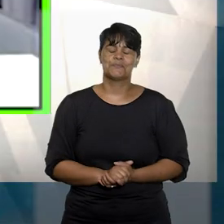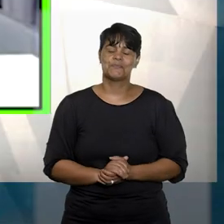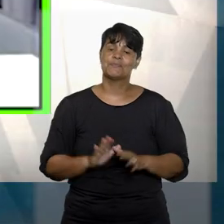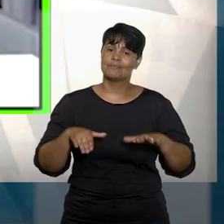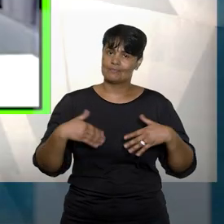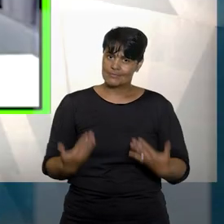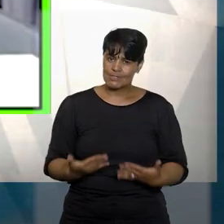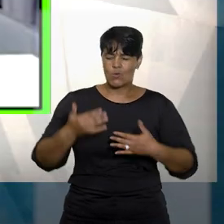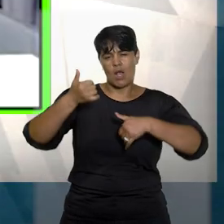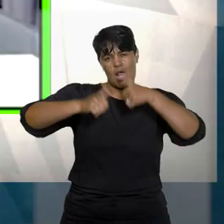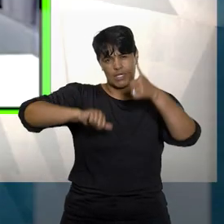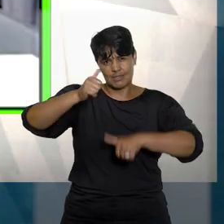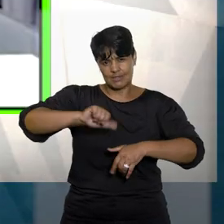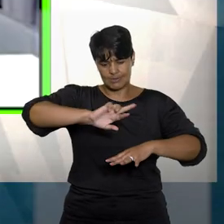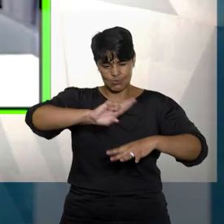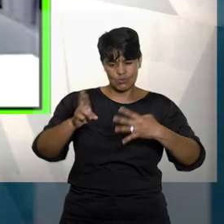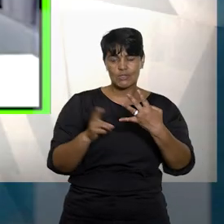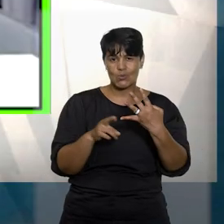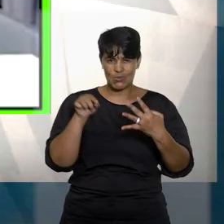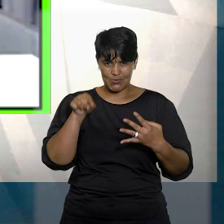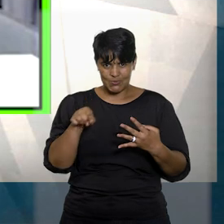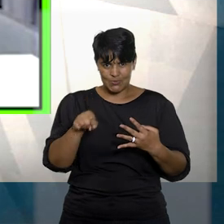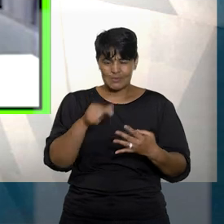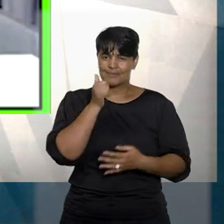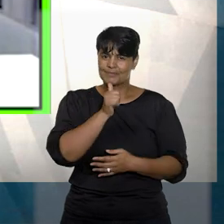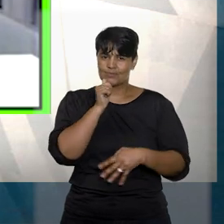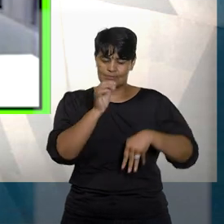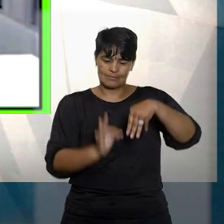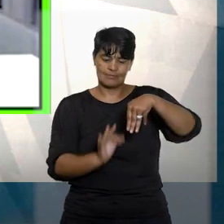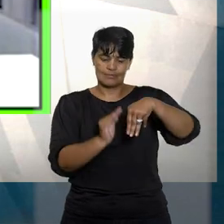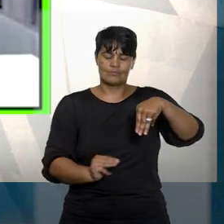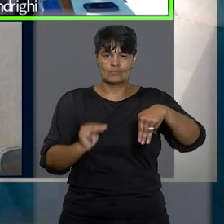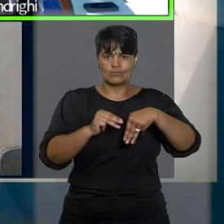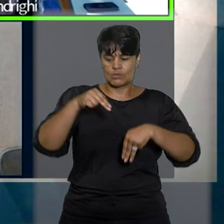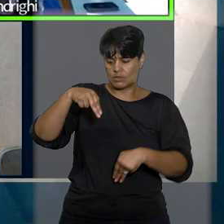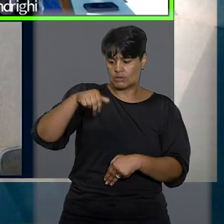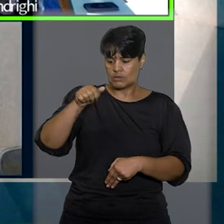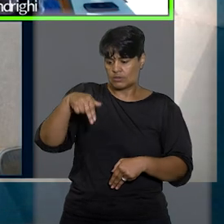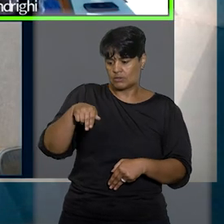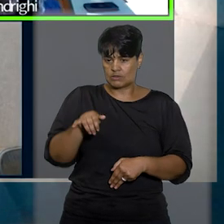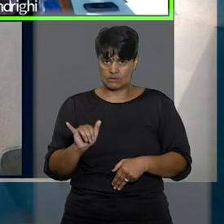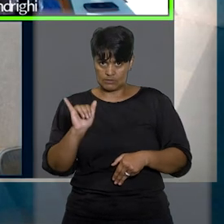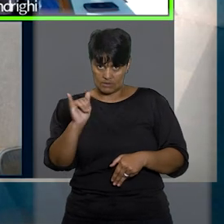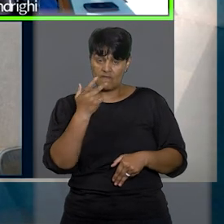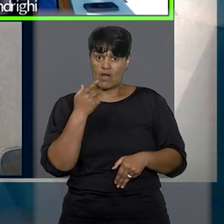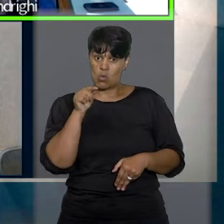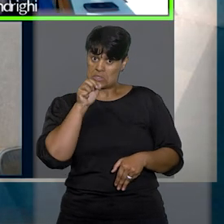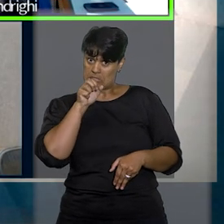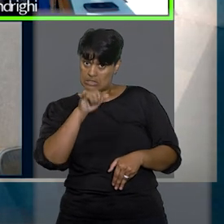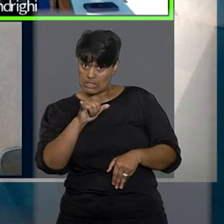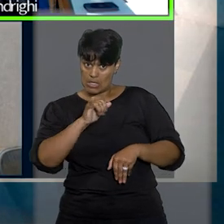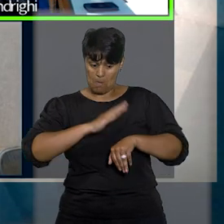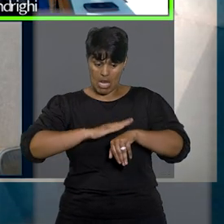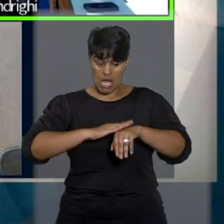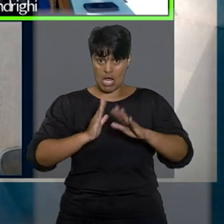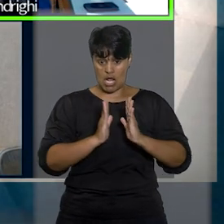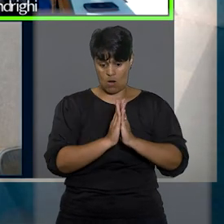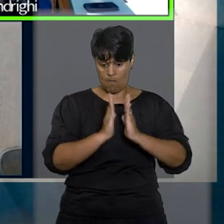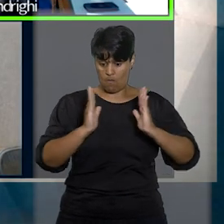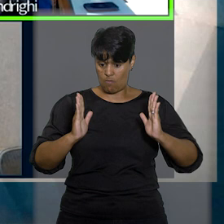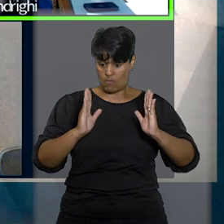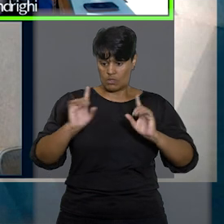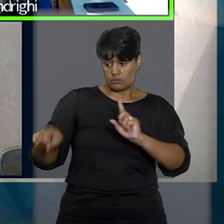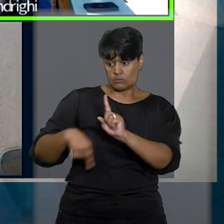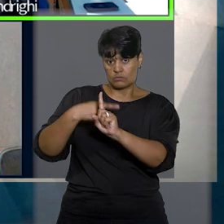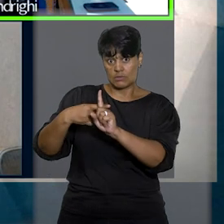Porém, ao analisar o recurso especial da locadora, a ministra Nancy Andrigui ponderou que permitir a renovação por prazos maiores de